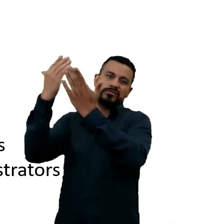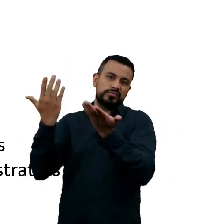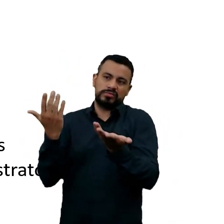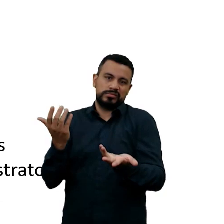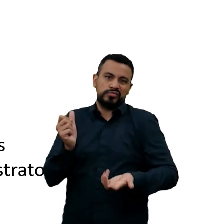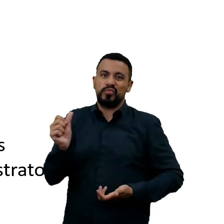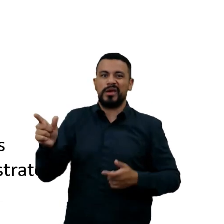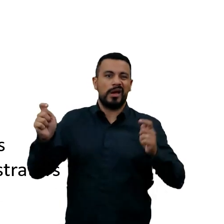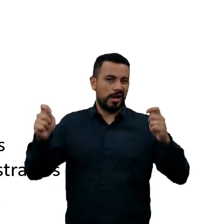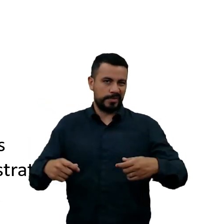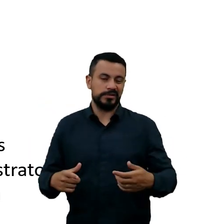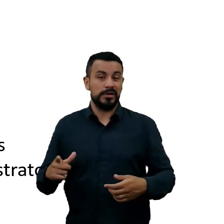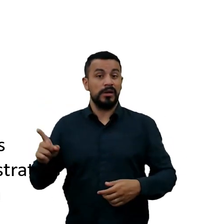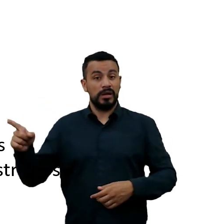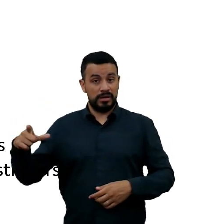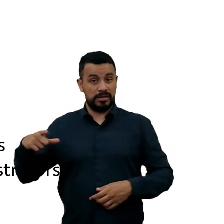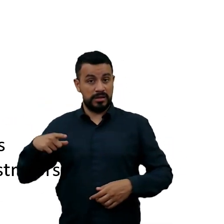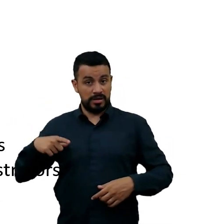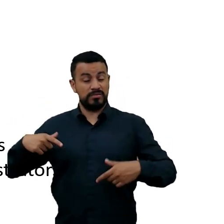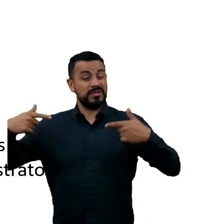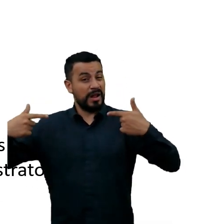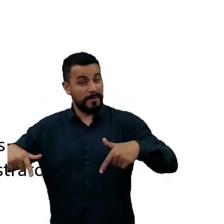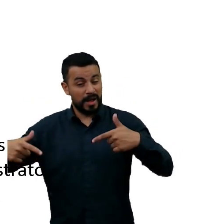o emprego mais difícil do mundo.